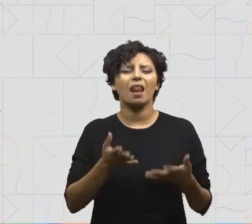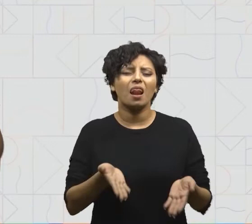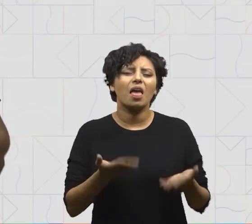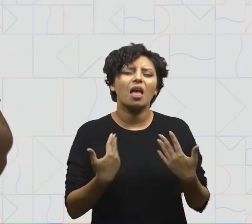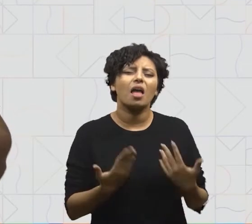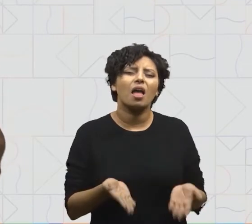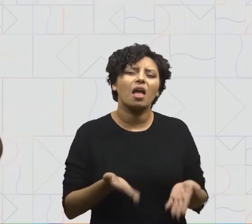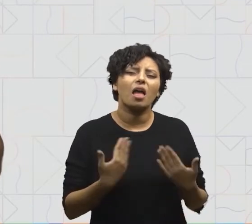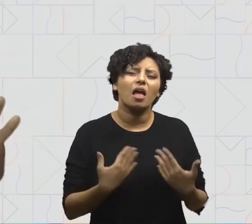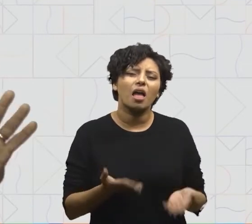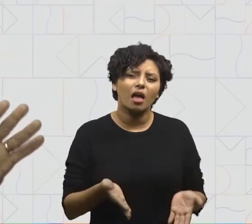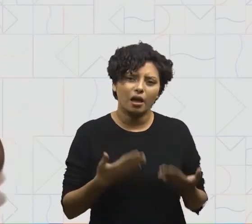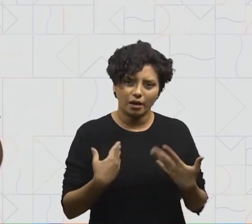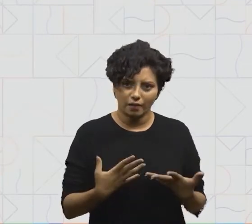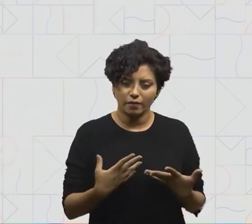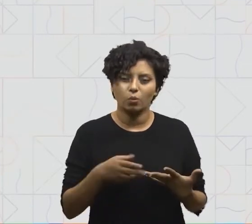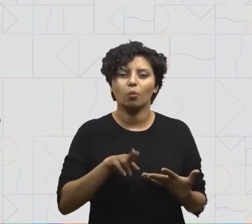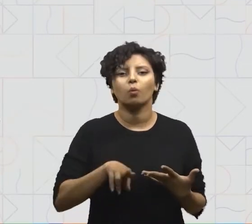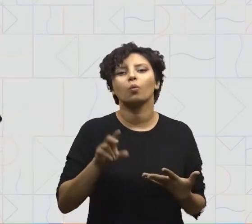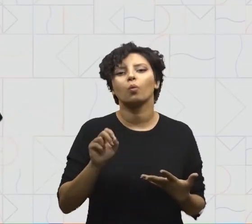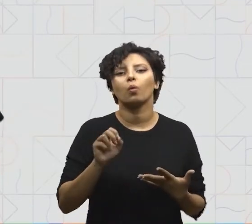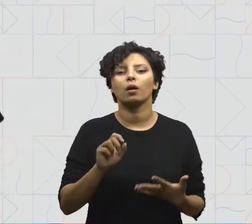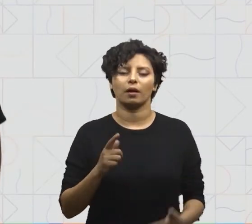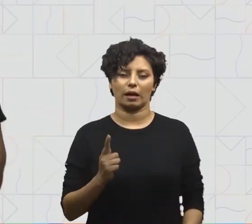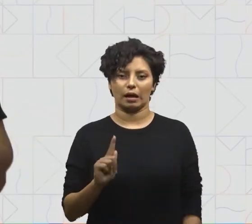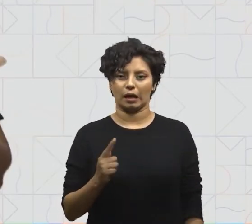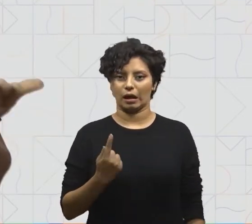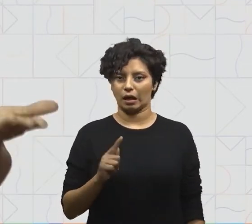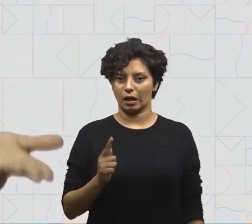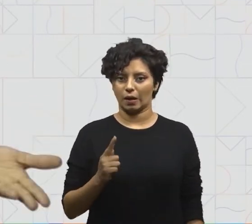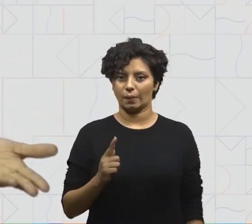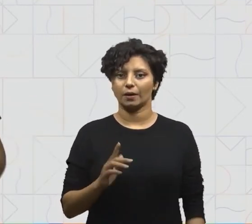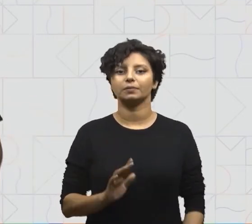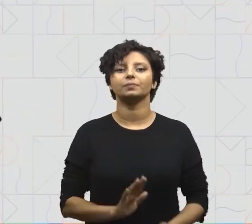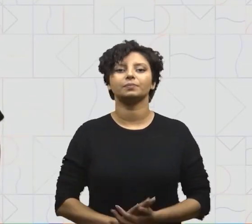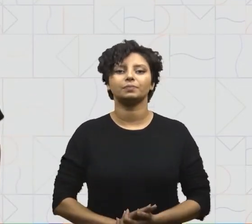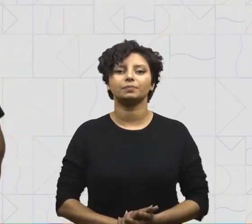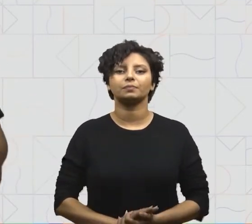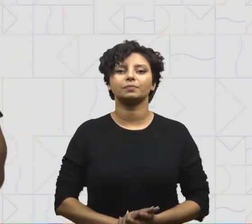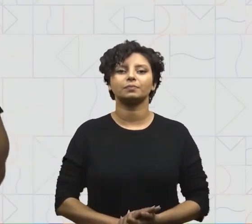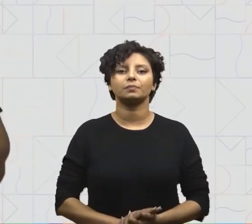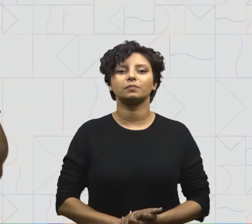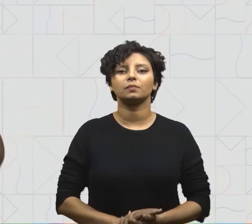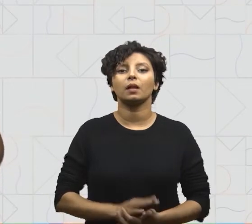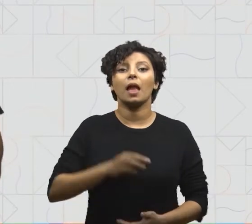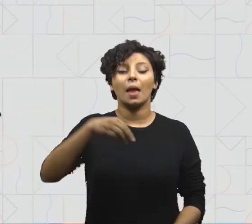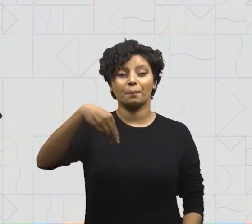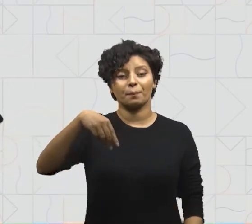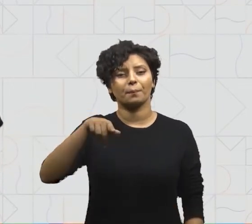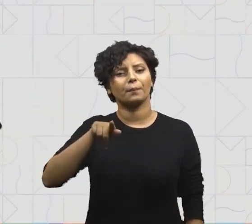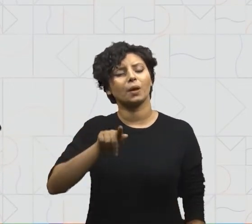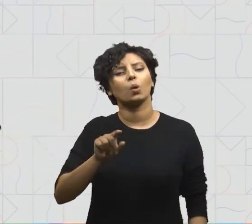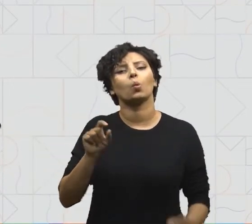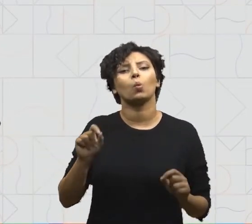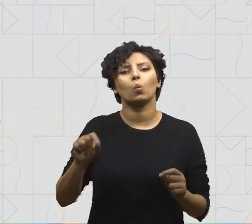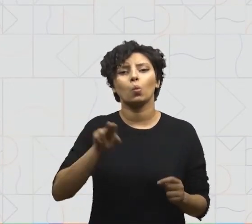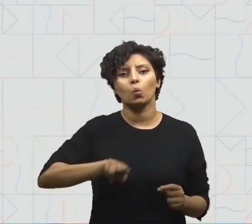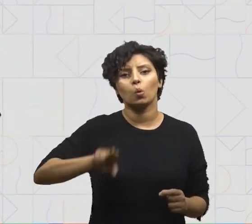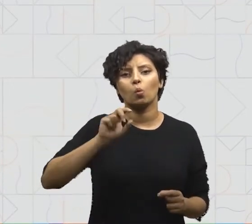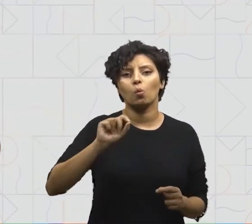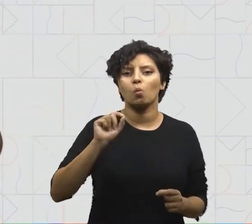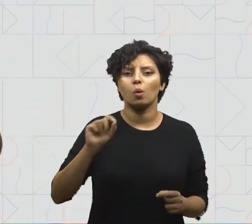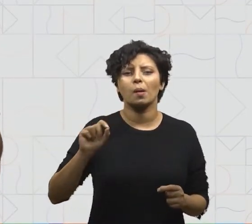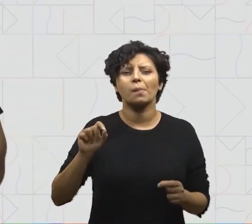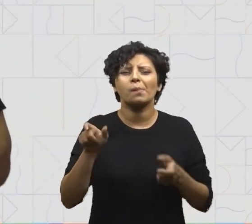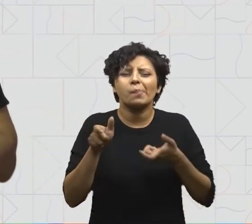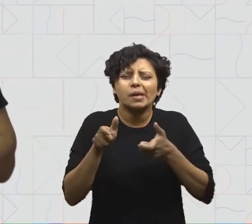produtos menos pesados, utilizamos o grama. O miligrama, utilizamos mais